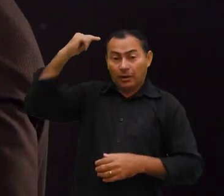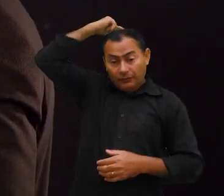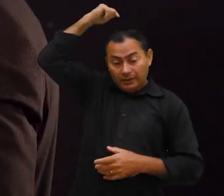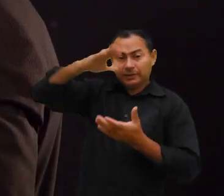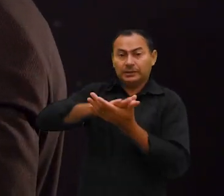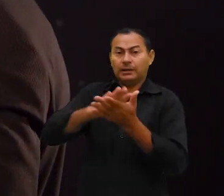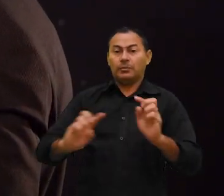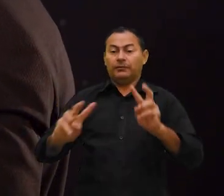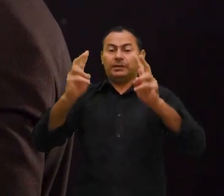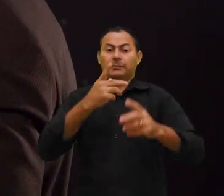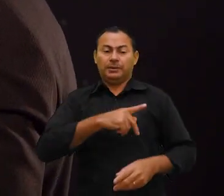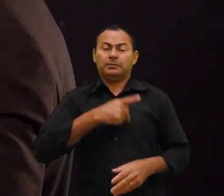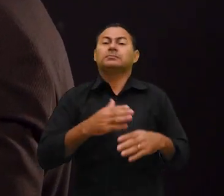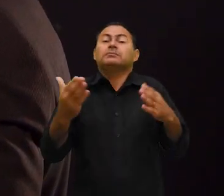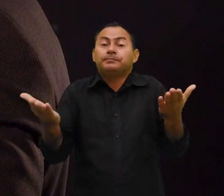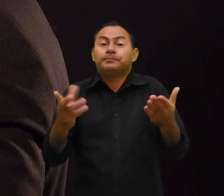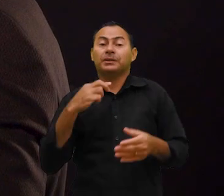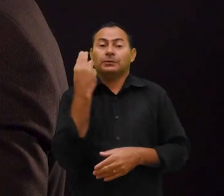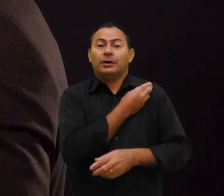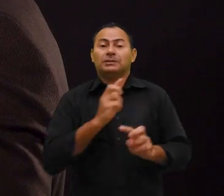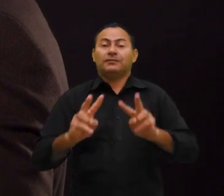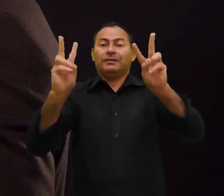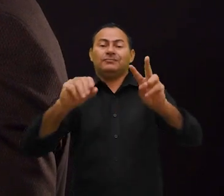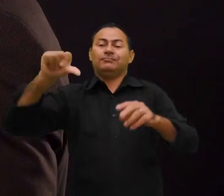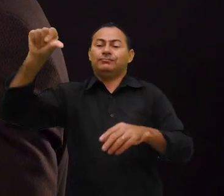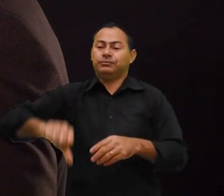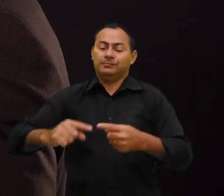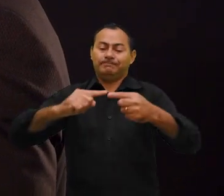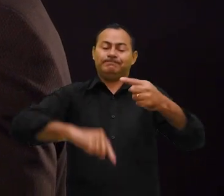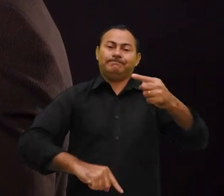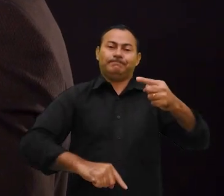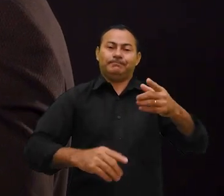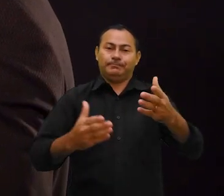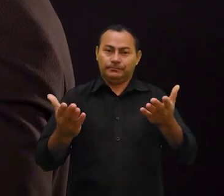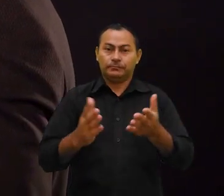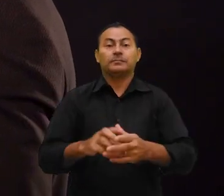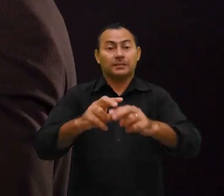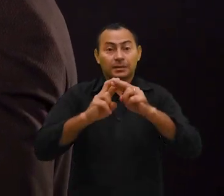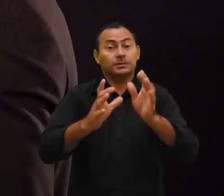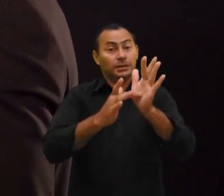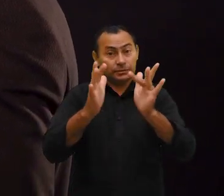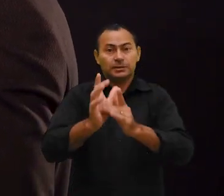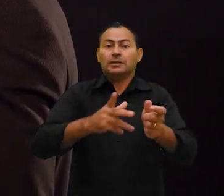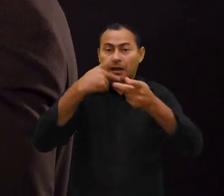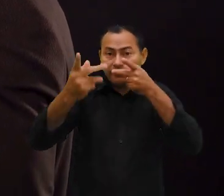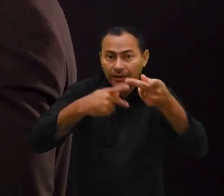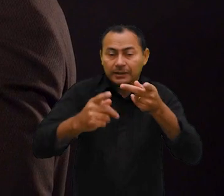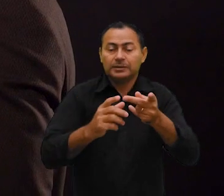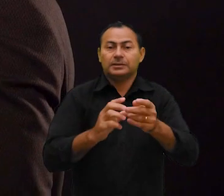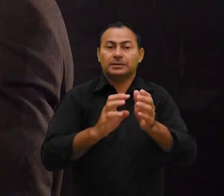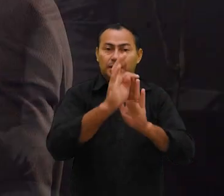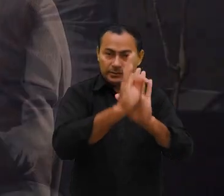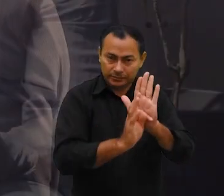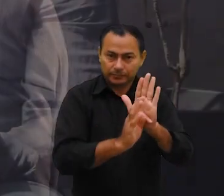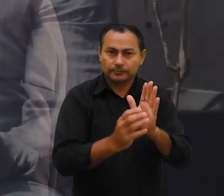as virtudes de uma vida piedosa, então nossos valores estão fora de sincronismo. É sobre isso que Jesus está falando